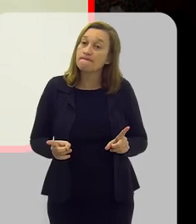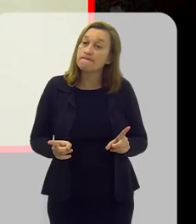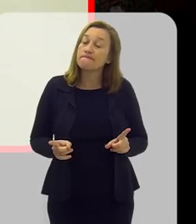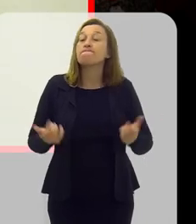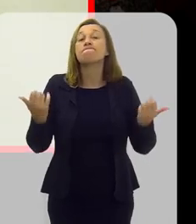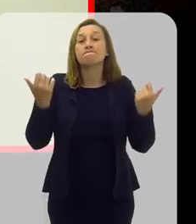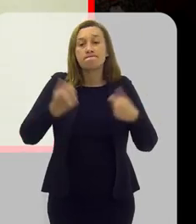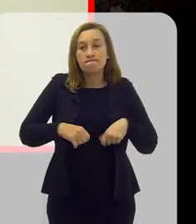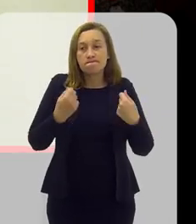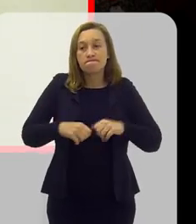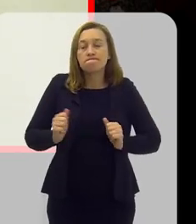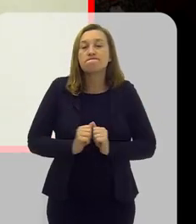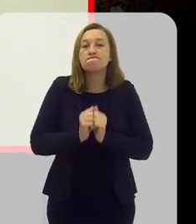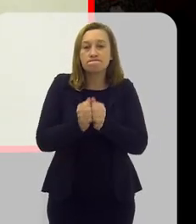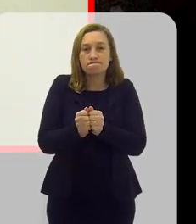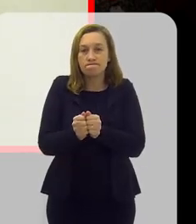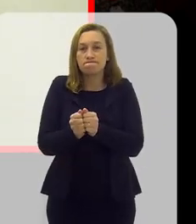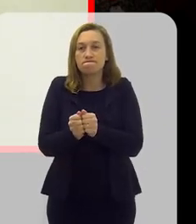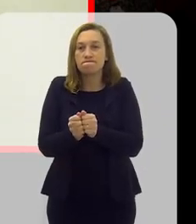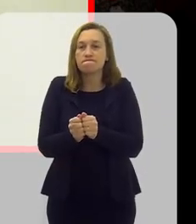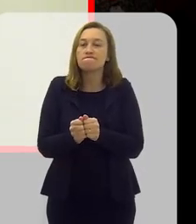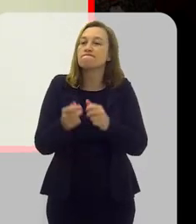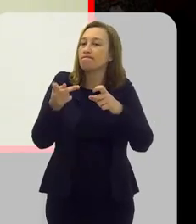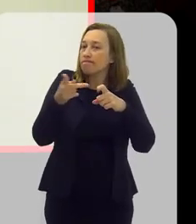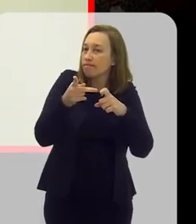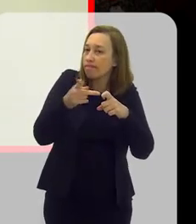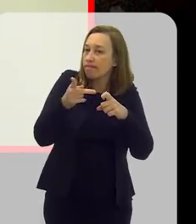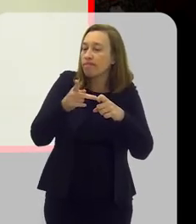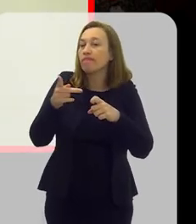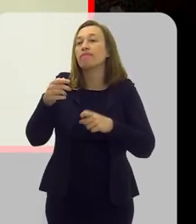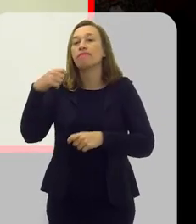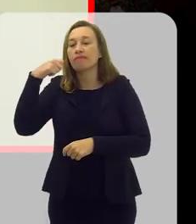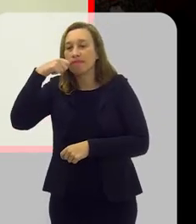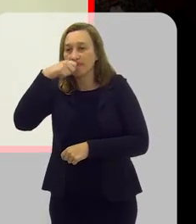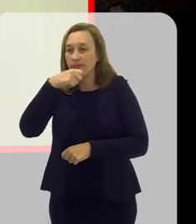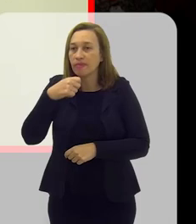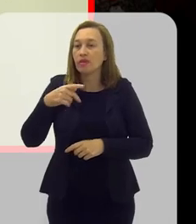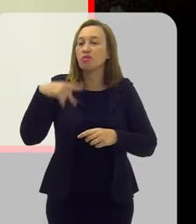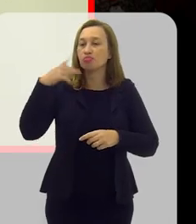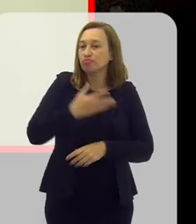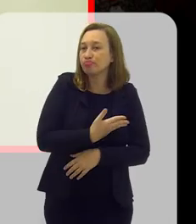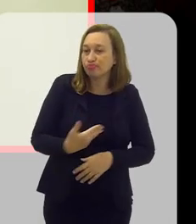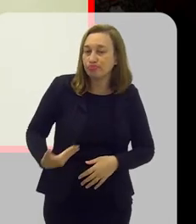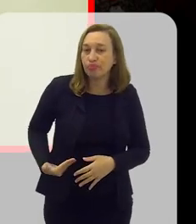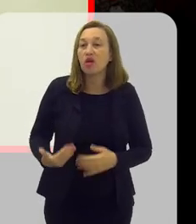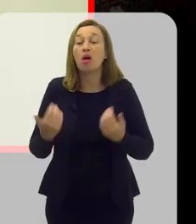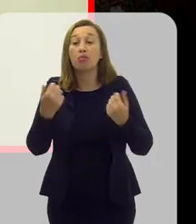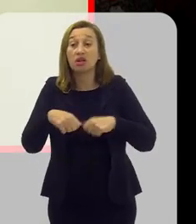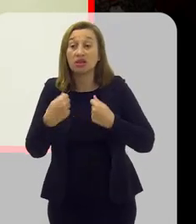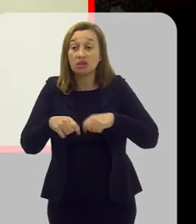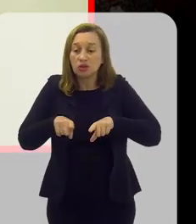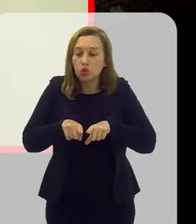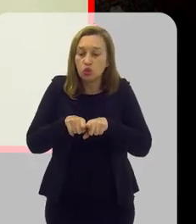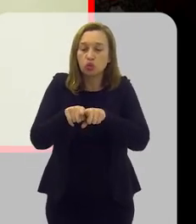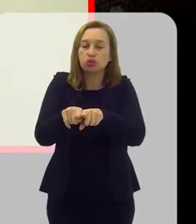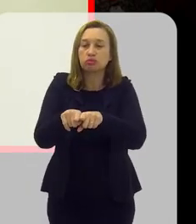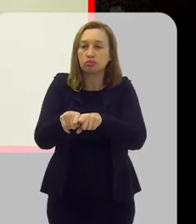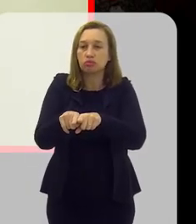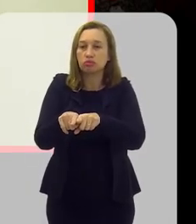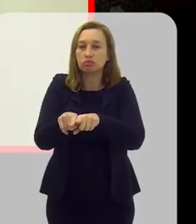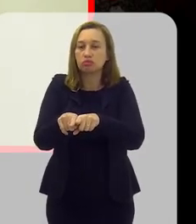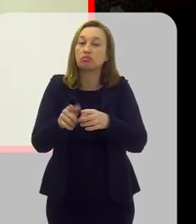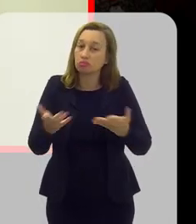mas nós precisamos de estar juntos, né? A pediatria, a odontologia, as políticas públicas, precisam de estar